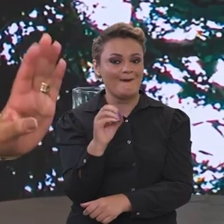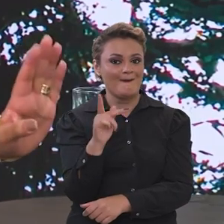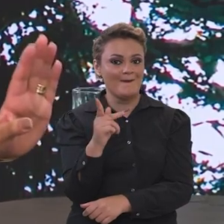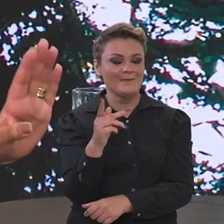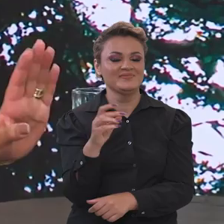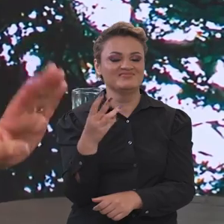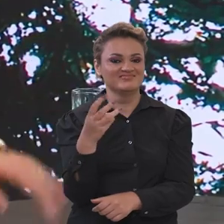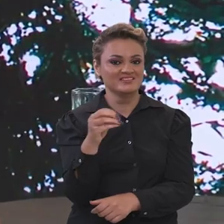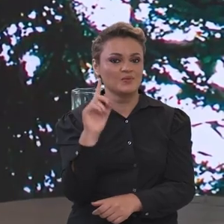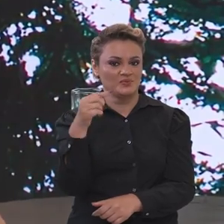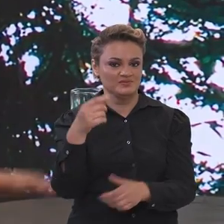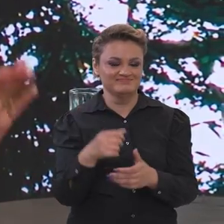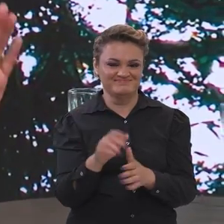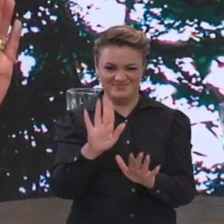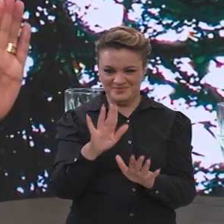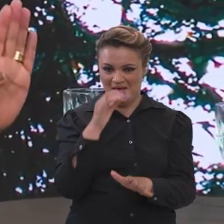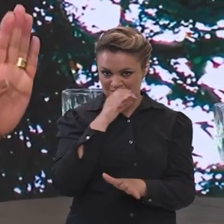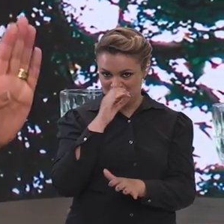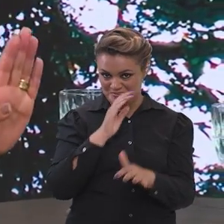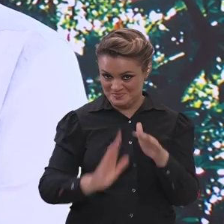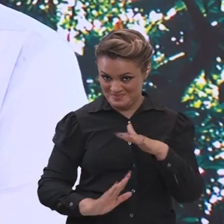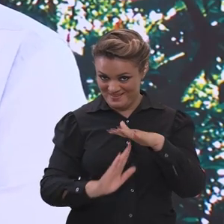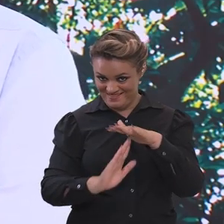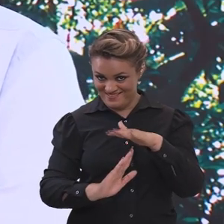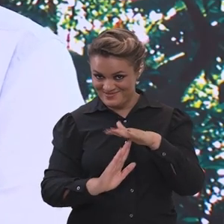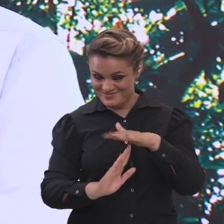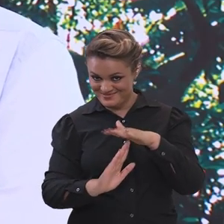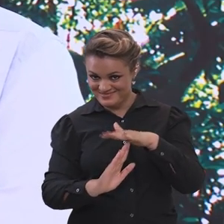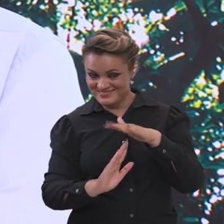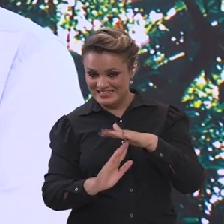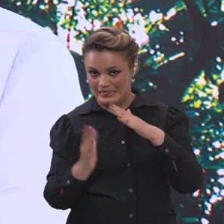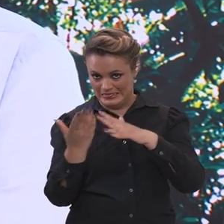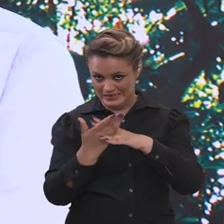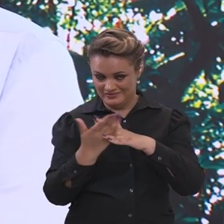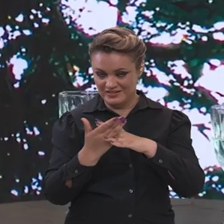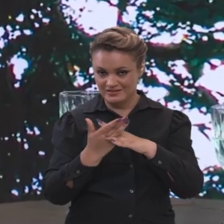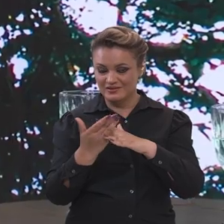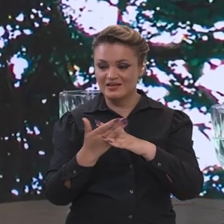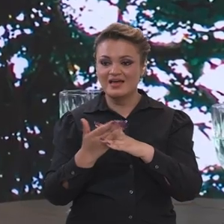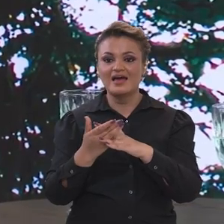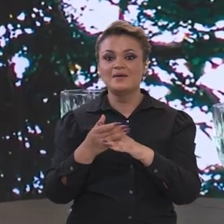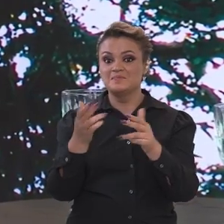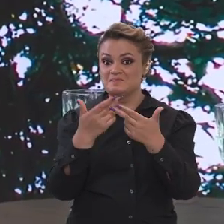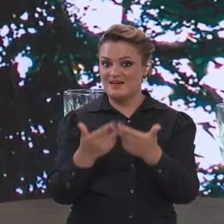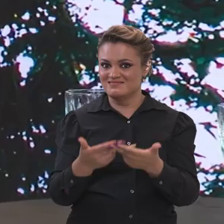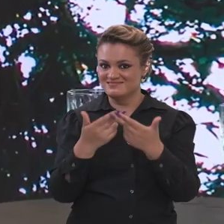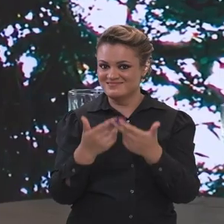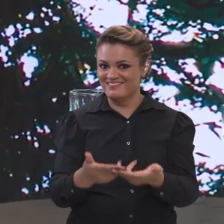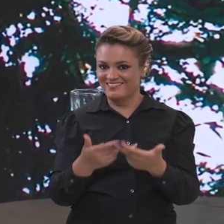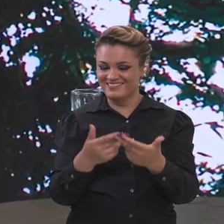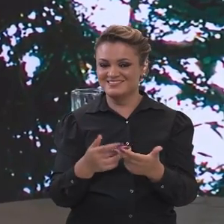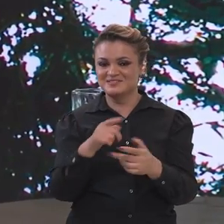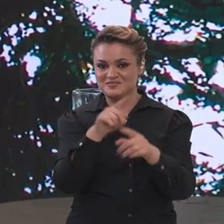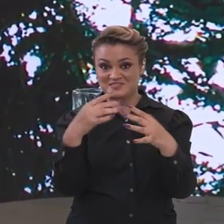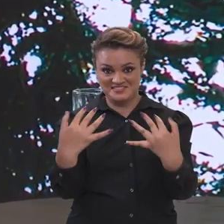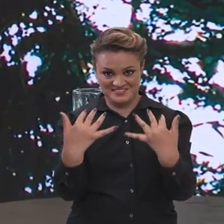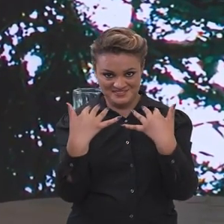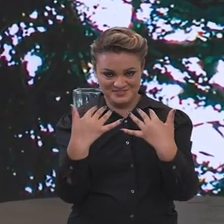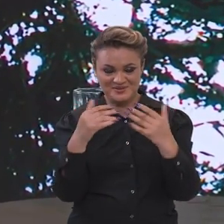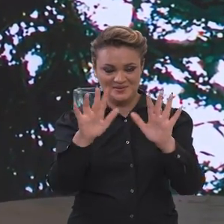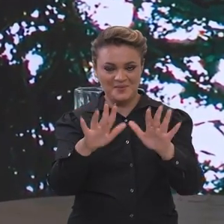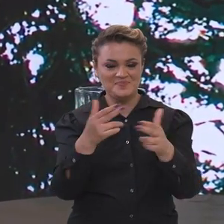sobre Sobre a COP30, então, a gente vai dar uma pausa, ministro. A gente vai pedir a paciência do nosso